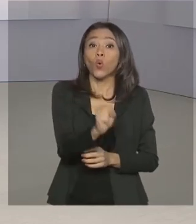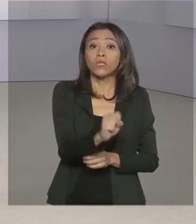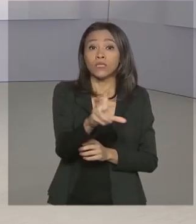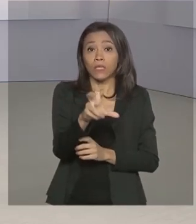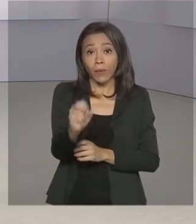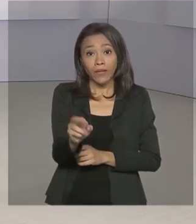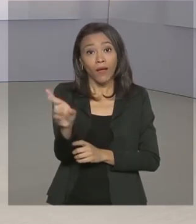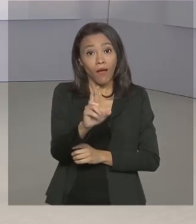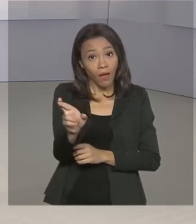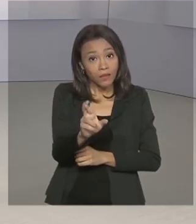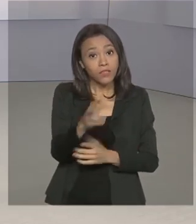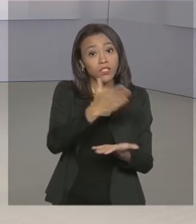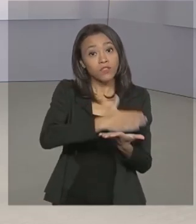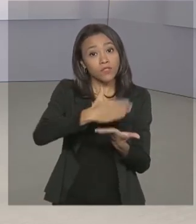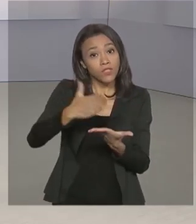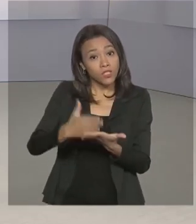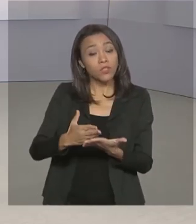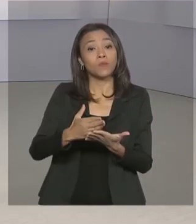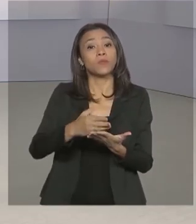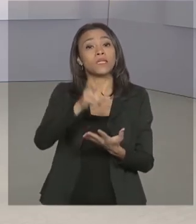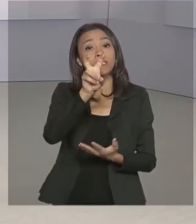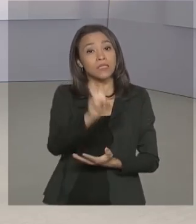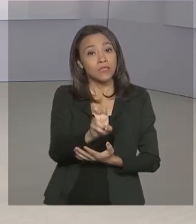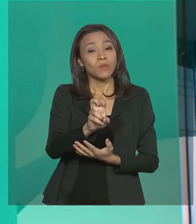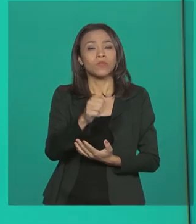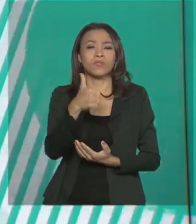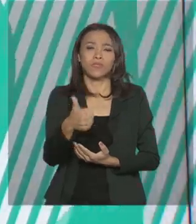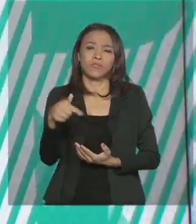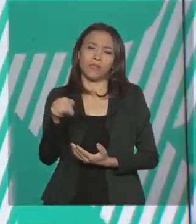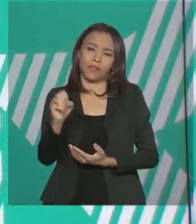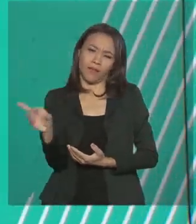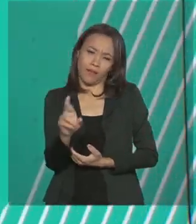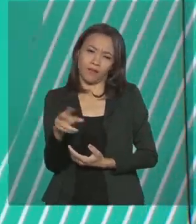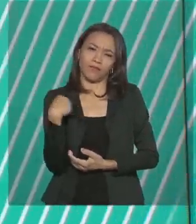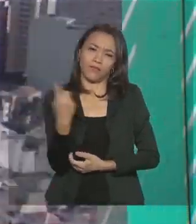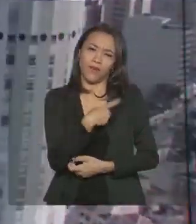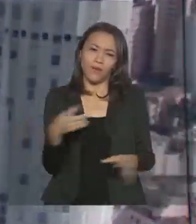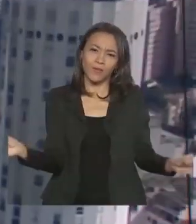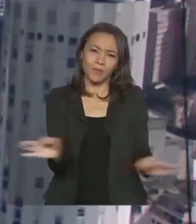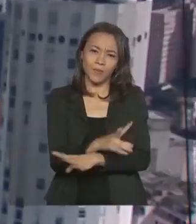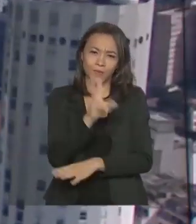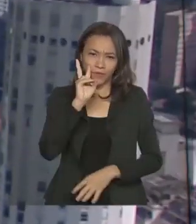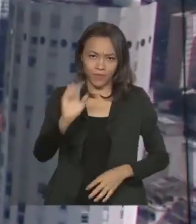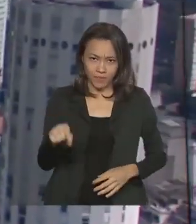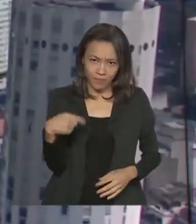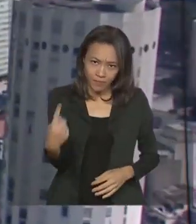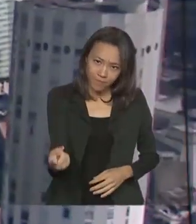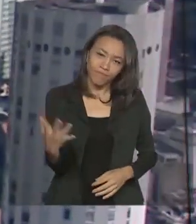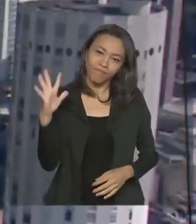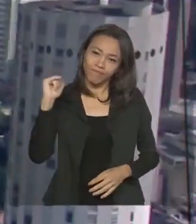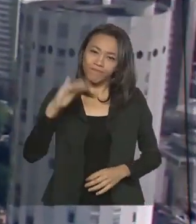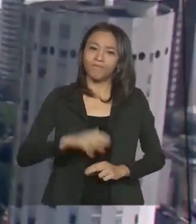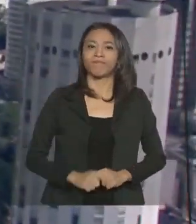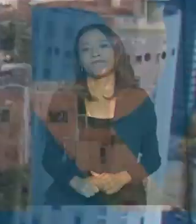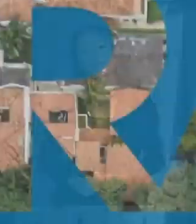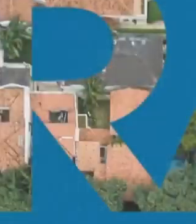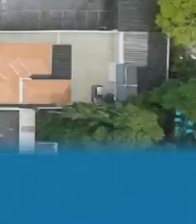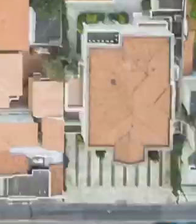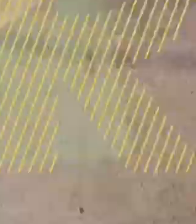fica por aqui. Nos vemos na próxima edição. Até lá.